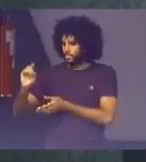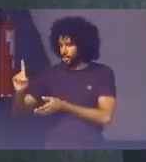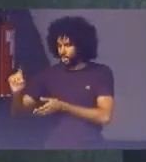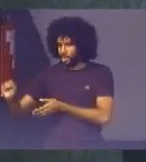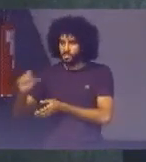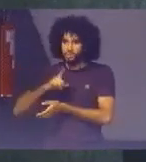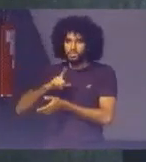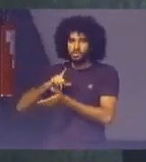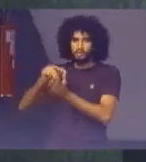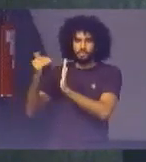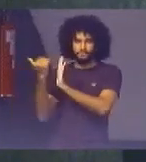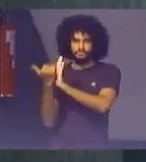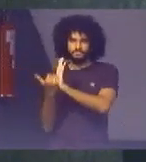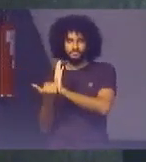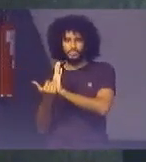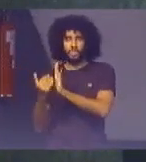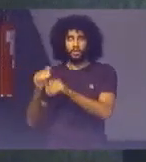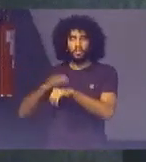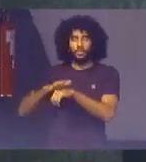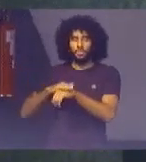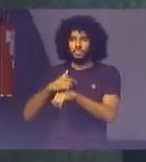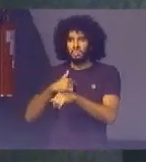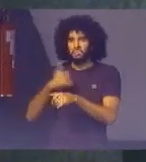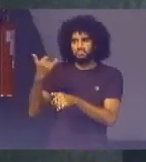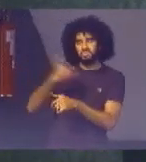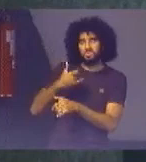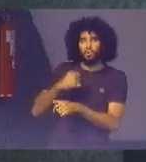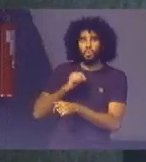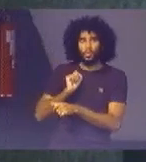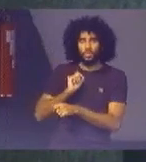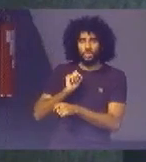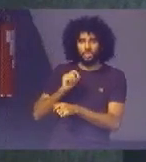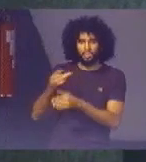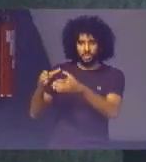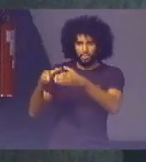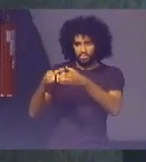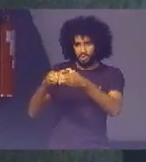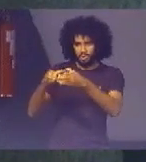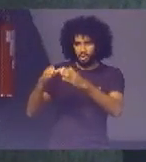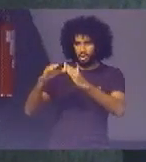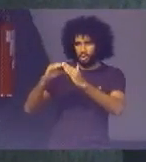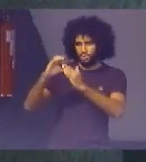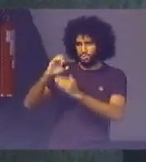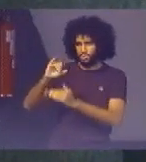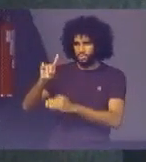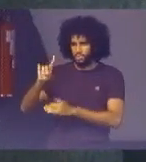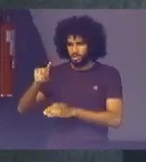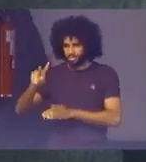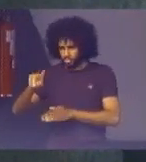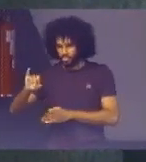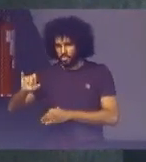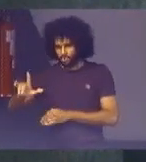E até o momento A última notícia Que nós temos É que está no âmbito Da Casa Civil Para ver A sua